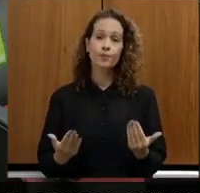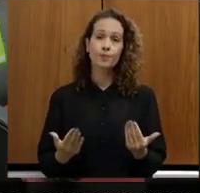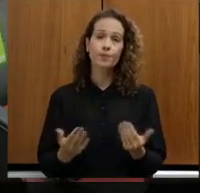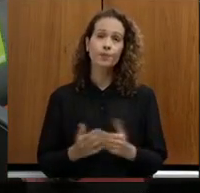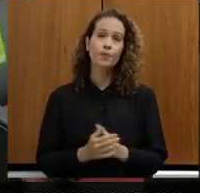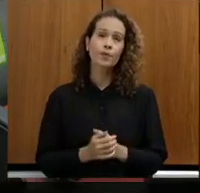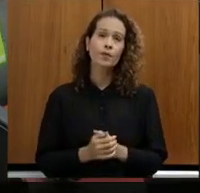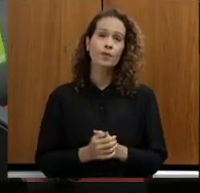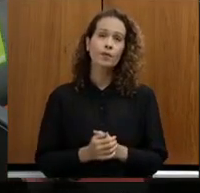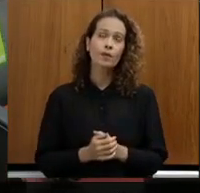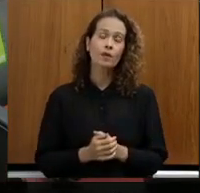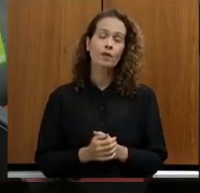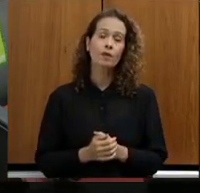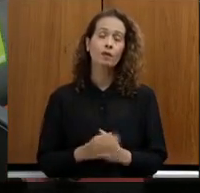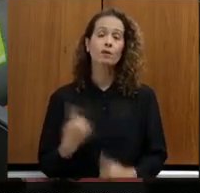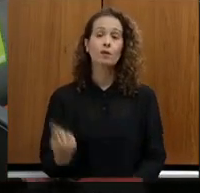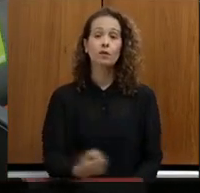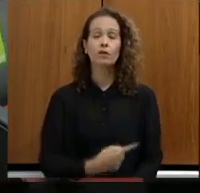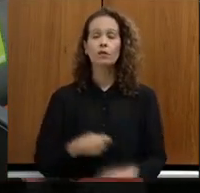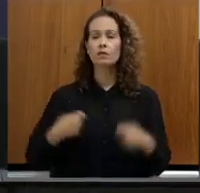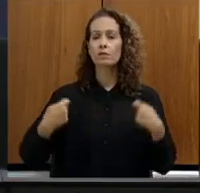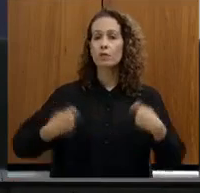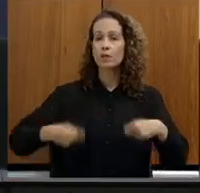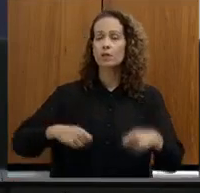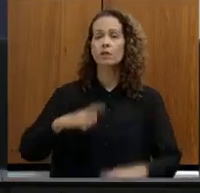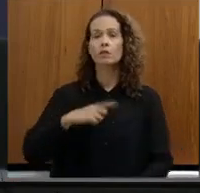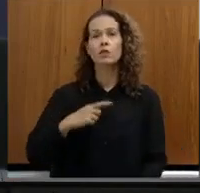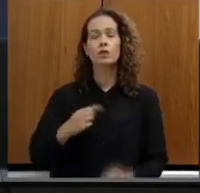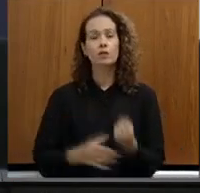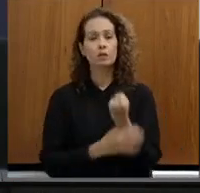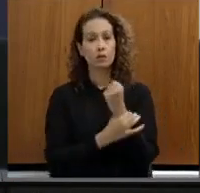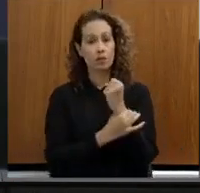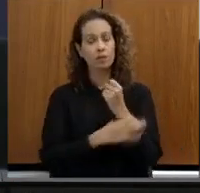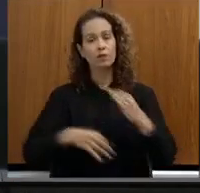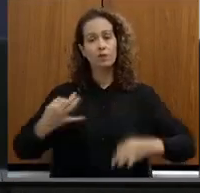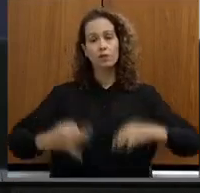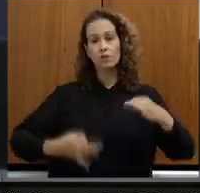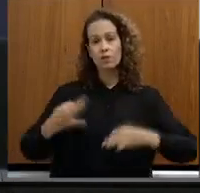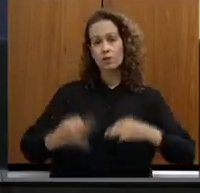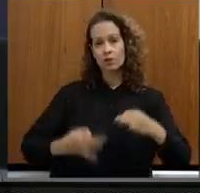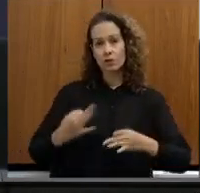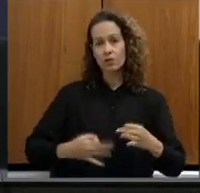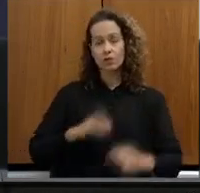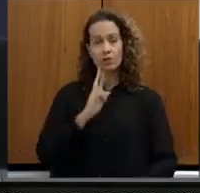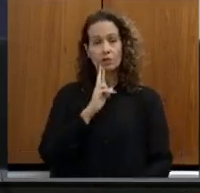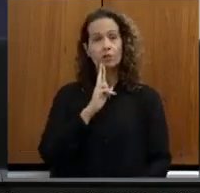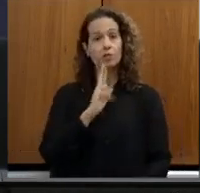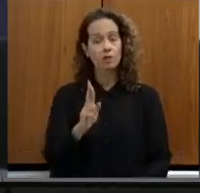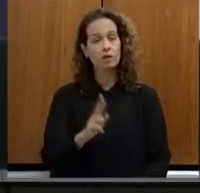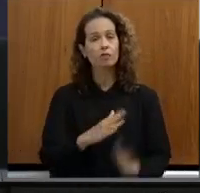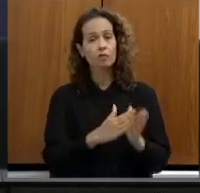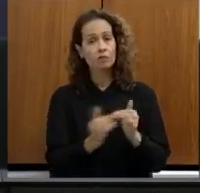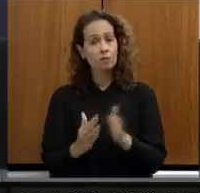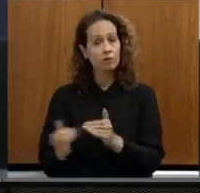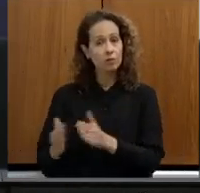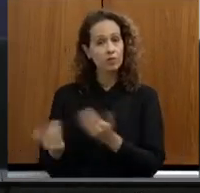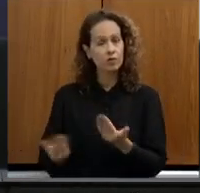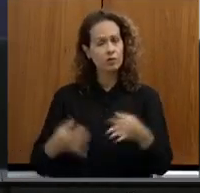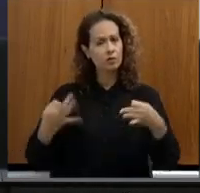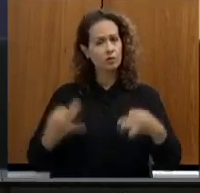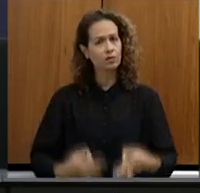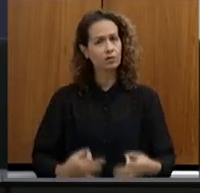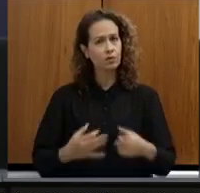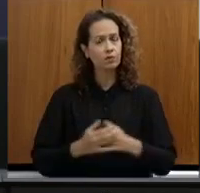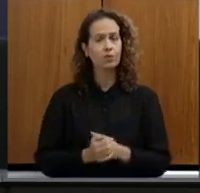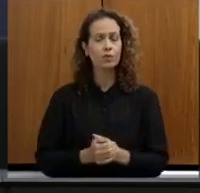tenhamos segurança jurídica atendido às suas reivindicações, que são justas. Deputado